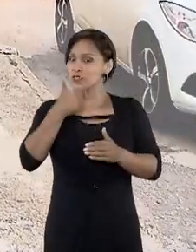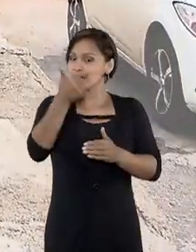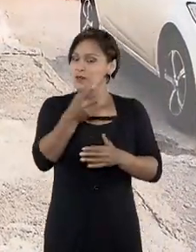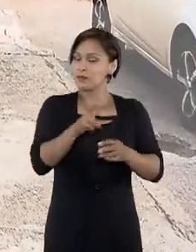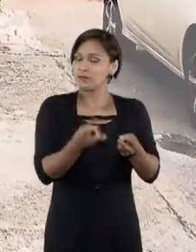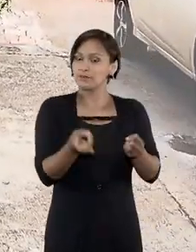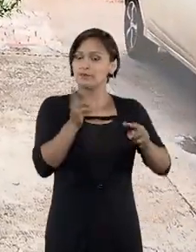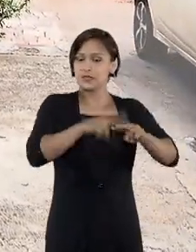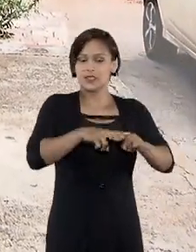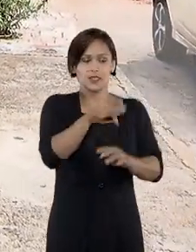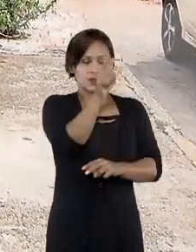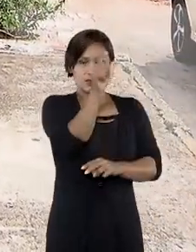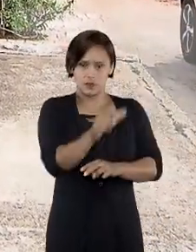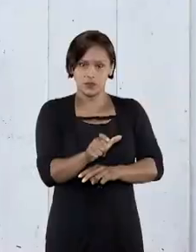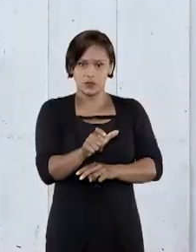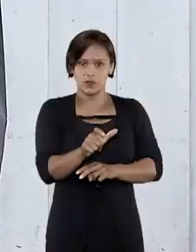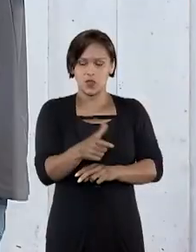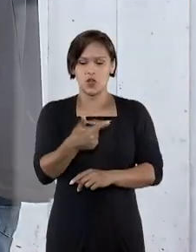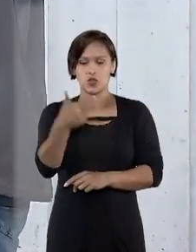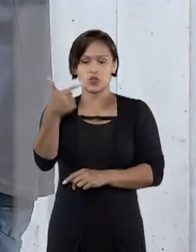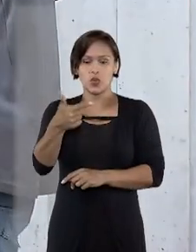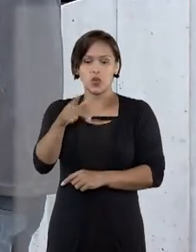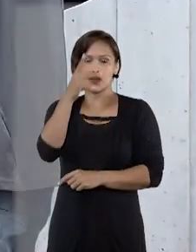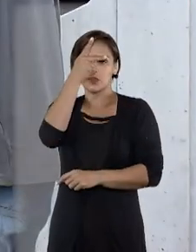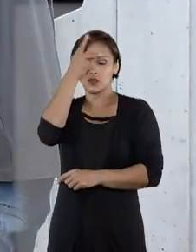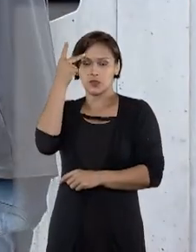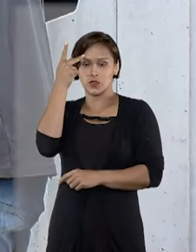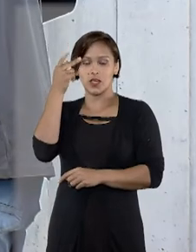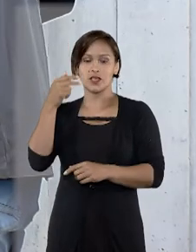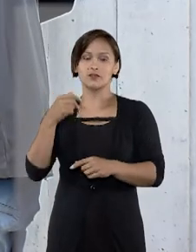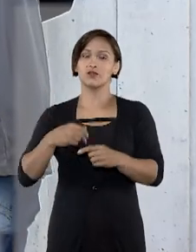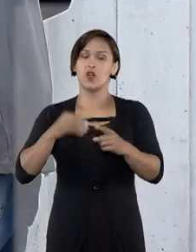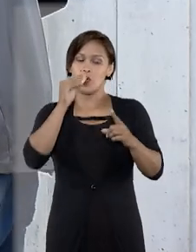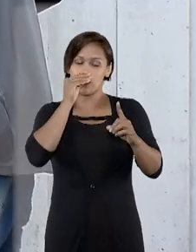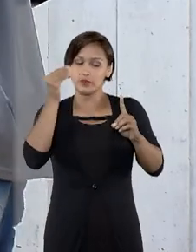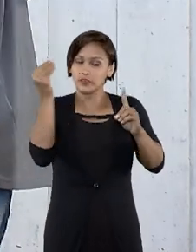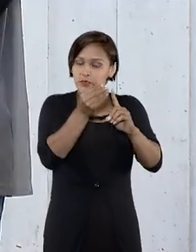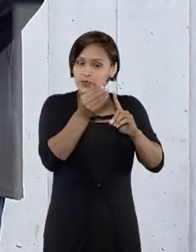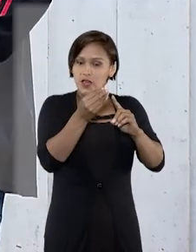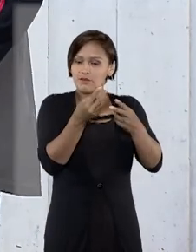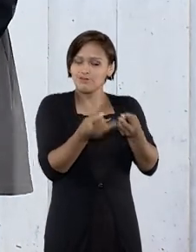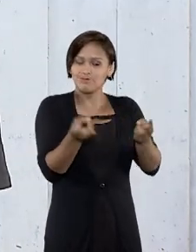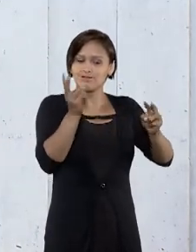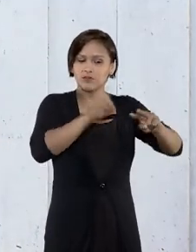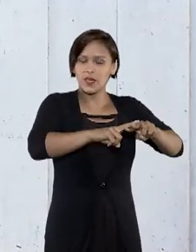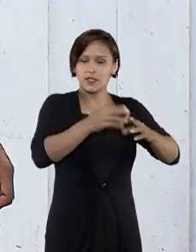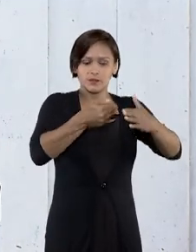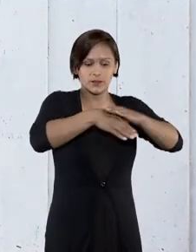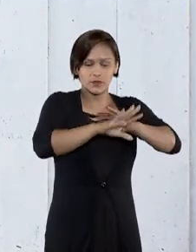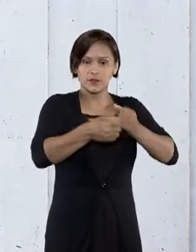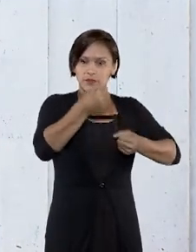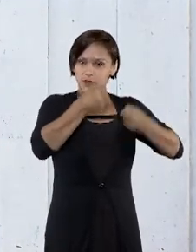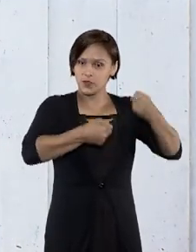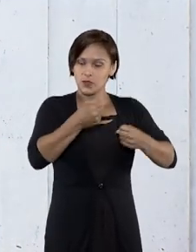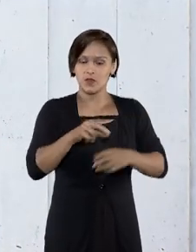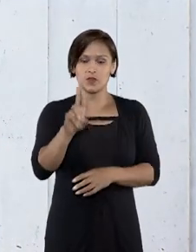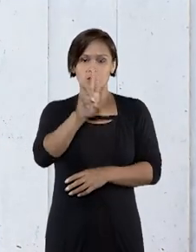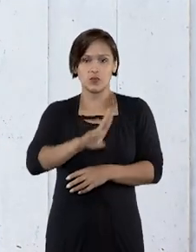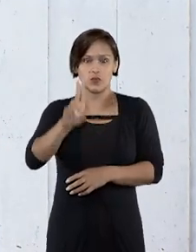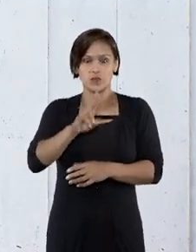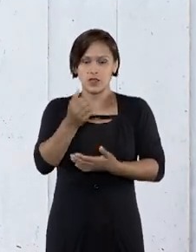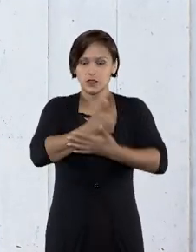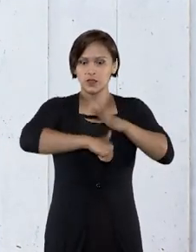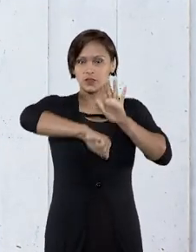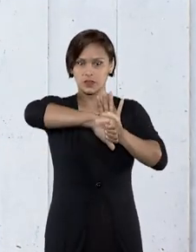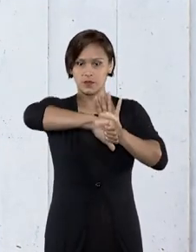da prisão de Lucas, dois sujeitos foram presos dentro do veículo utilizado no